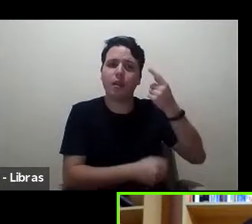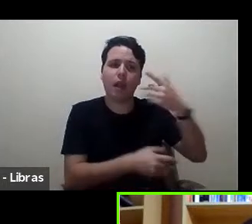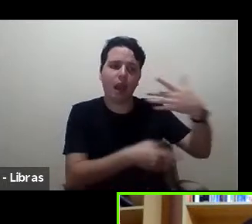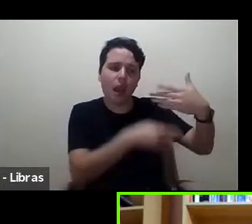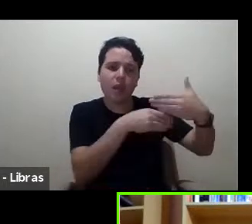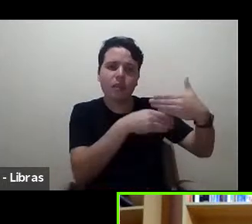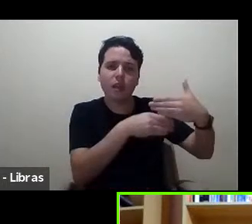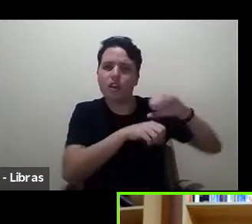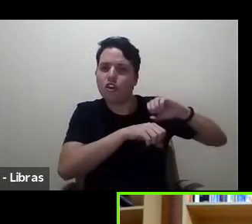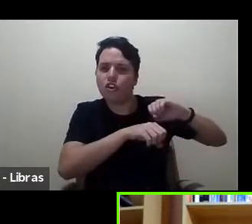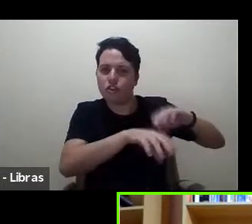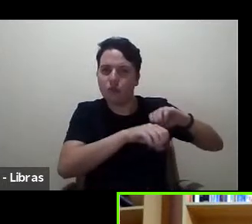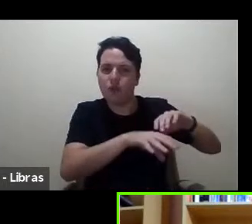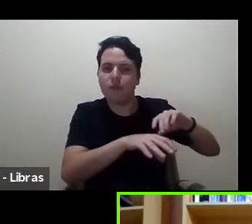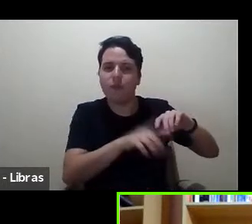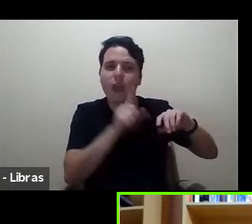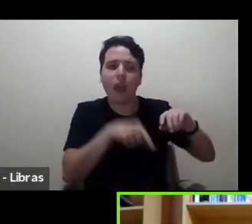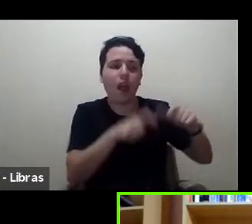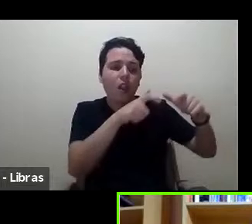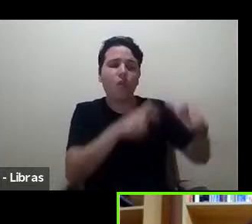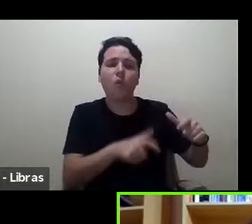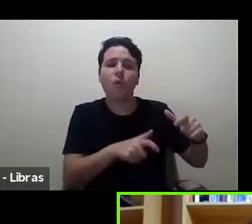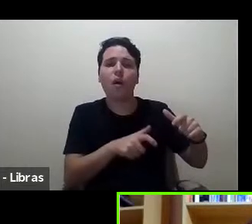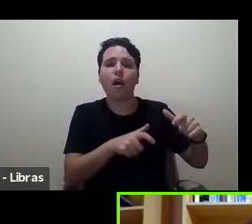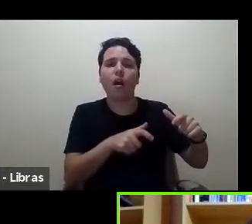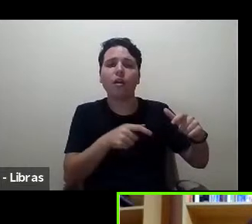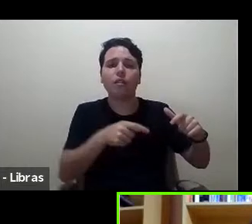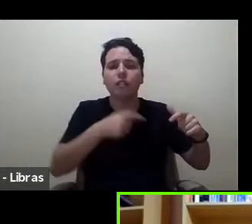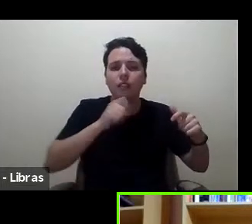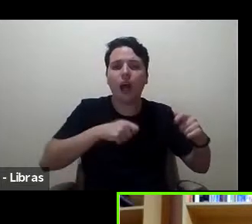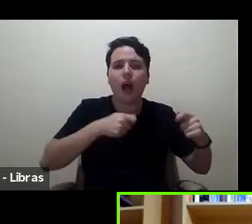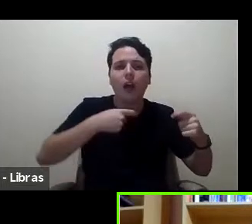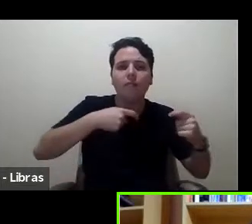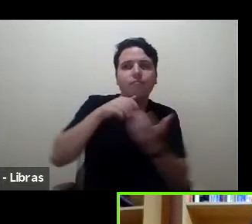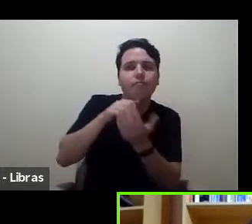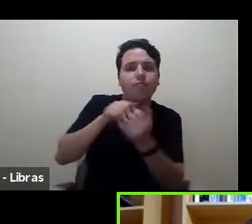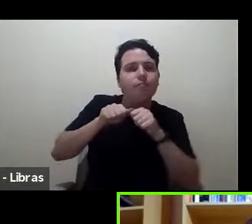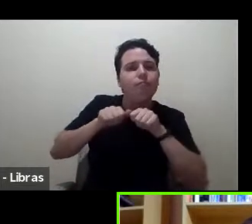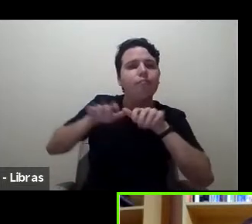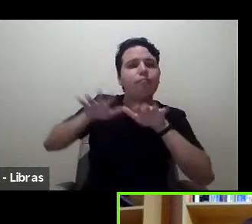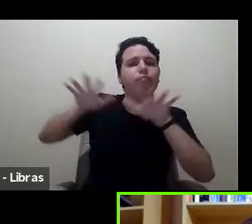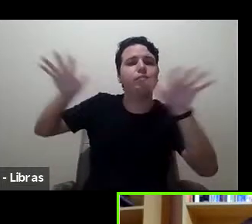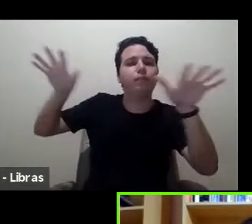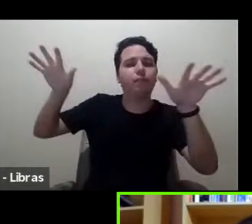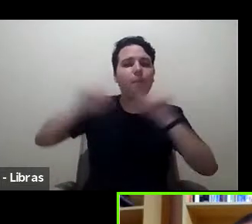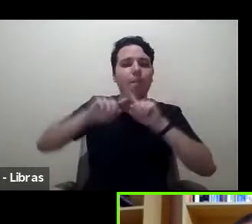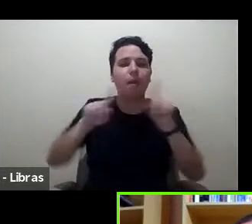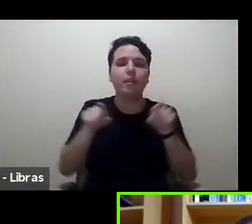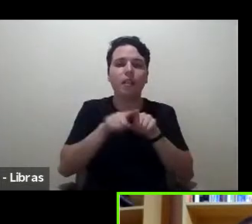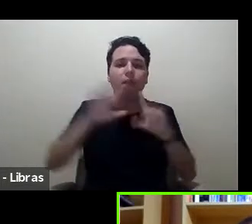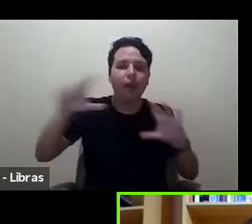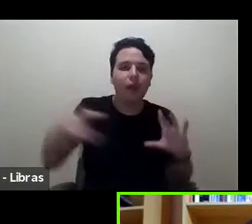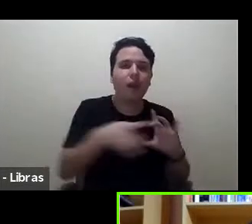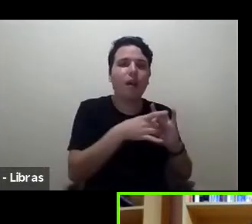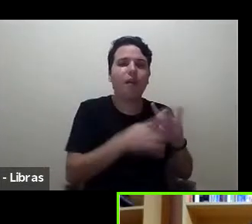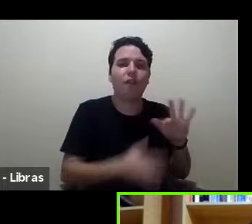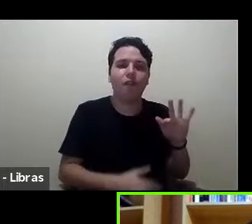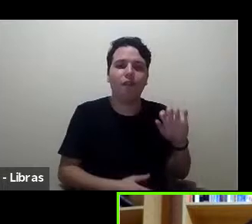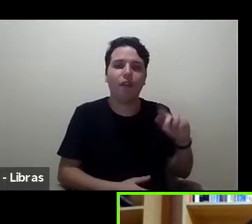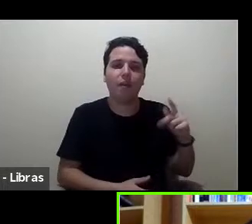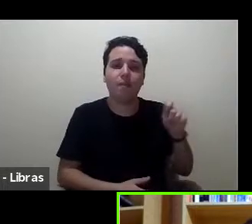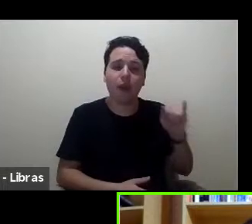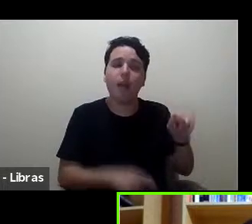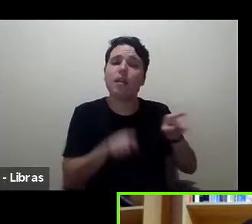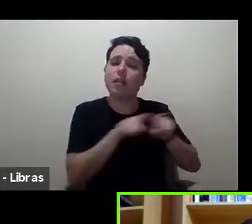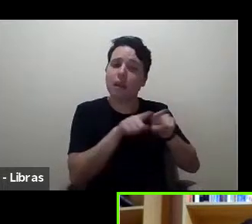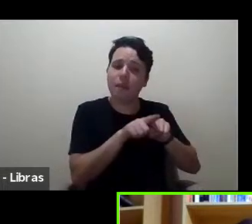de circulação mais amplo, mas as outras revistas que também compõem o FEPAI também têm uma circulação ampla.